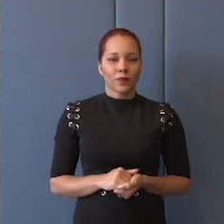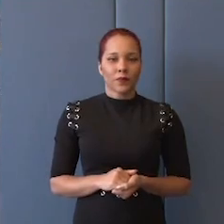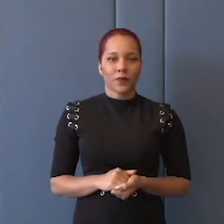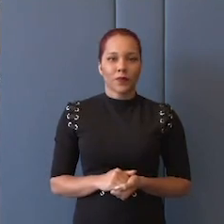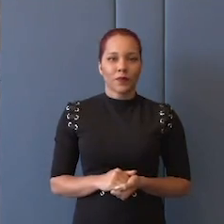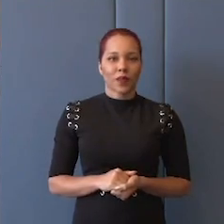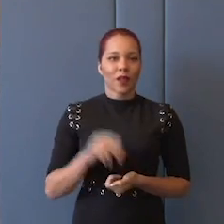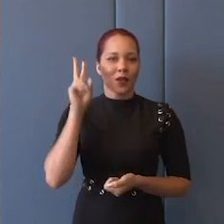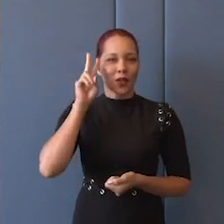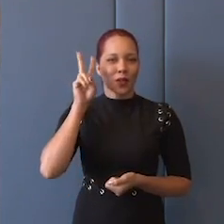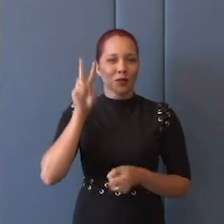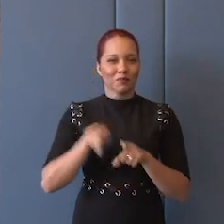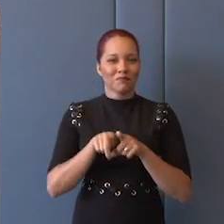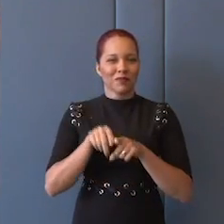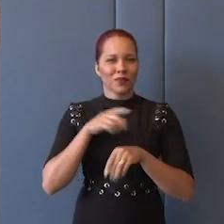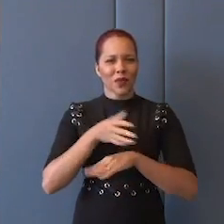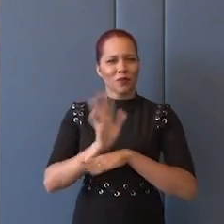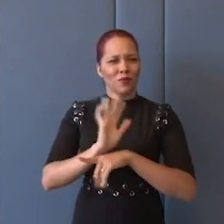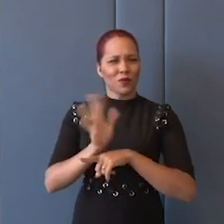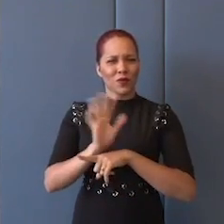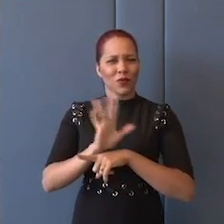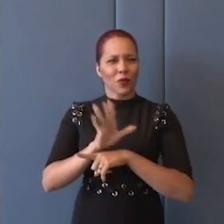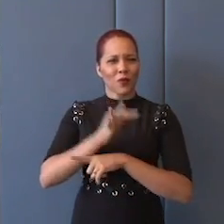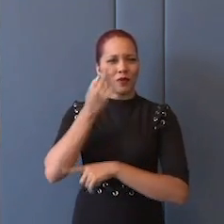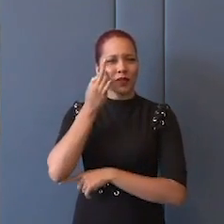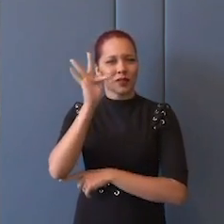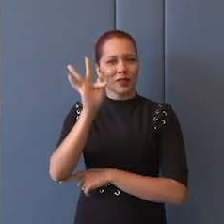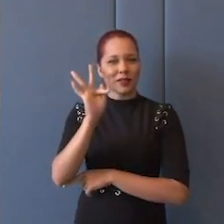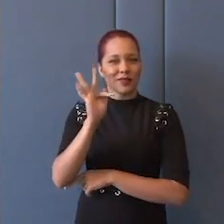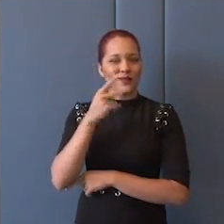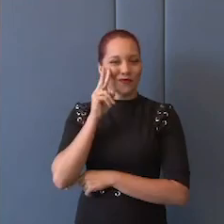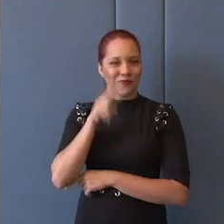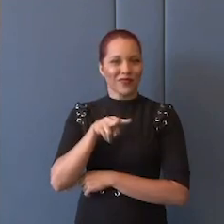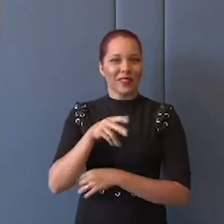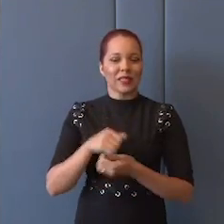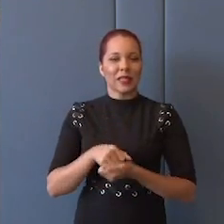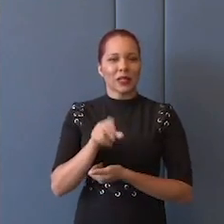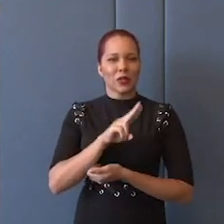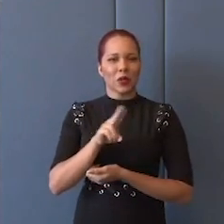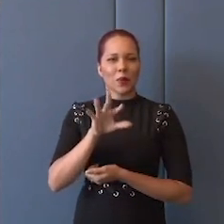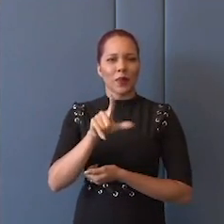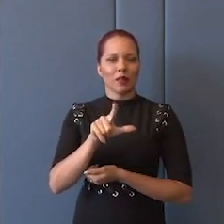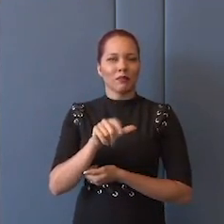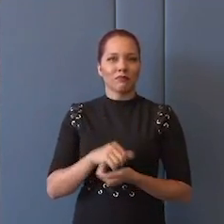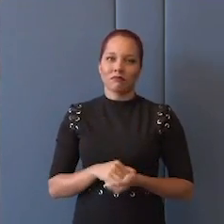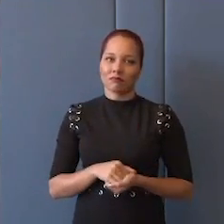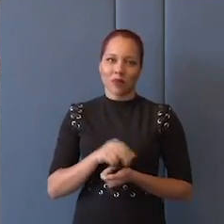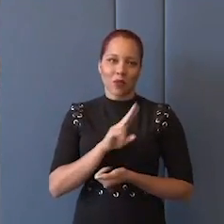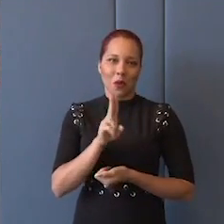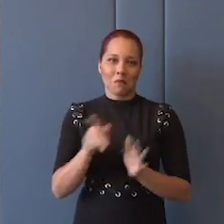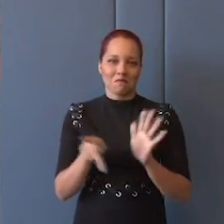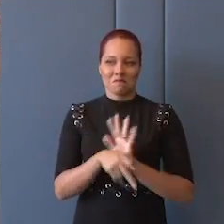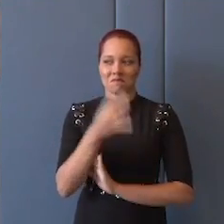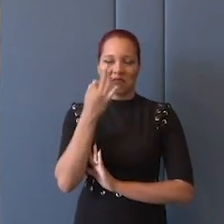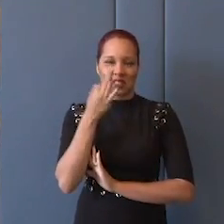Me lembro de um filme francês que eu vi uma vez, acho que se chama Lagardère, que é um,